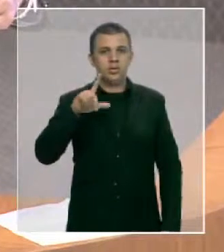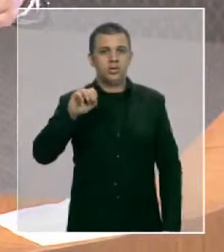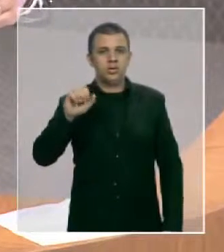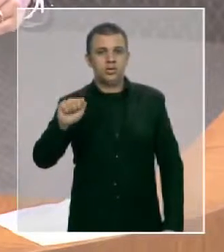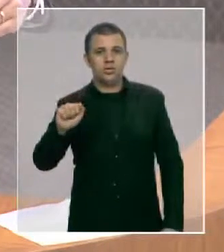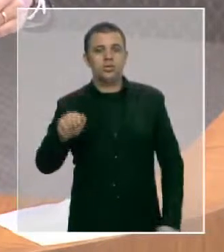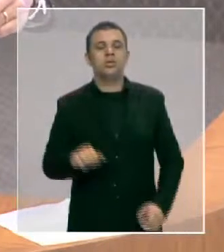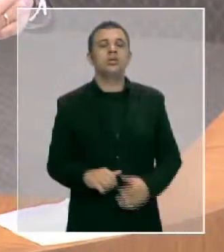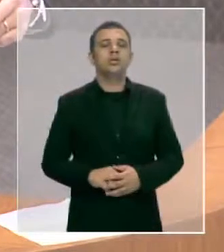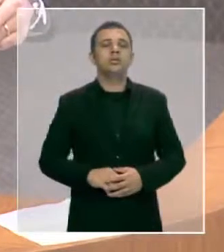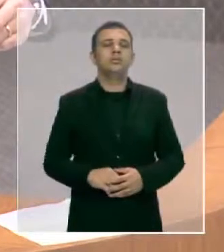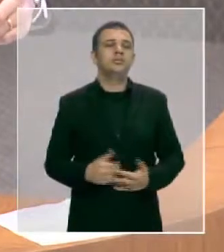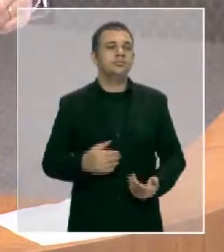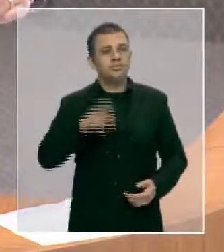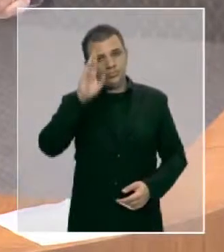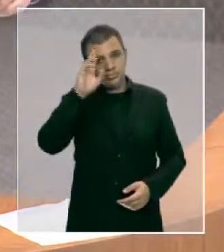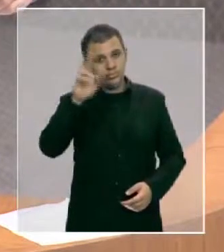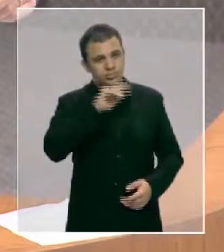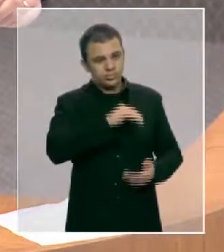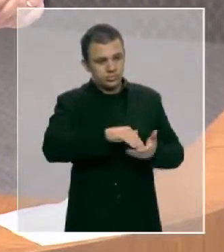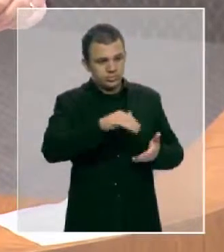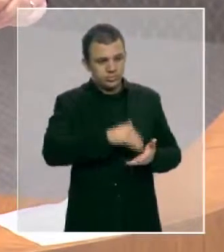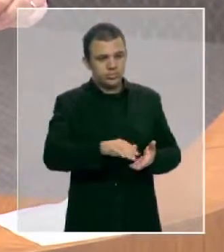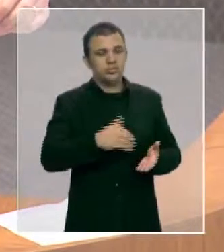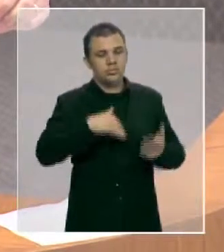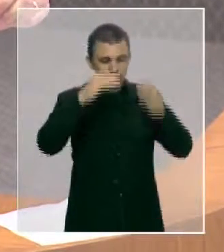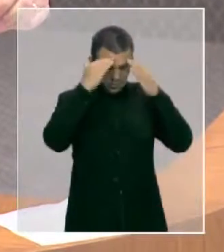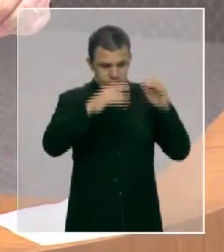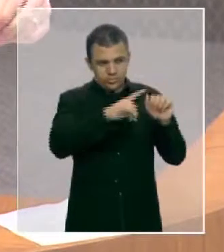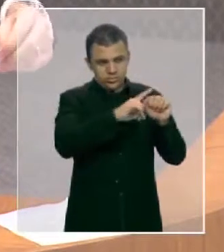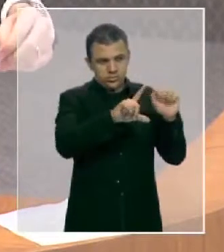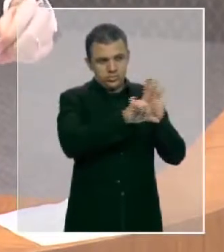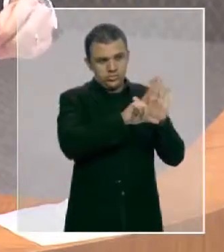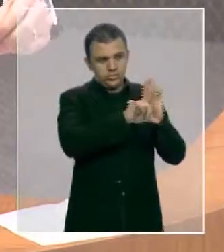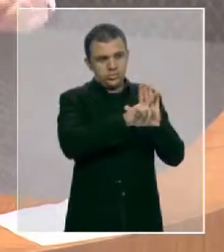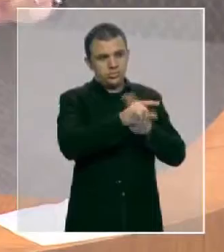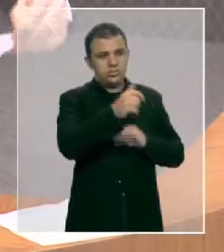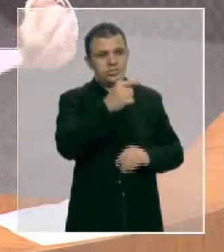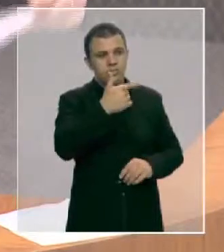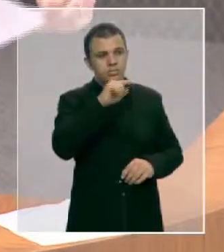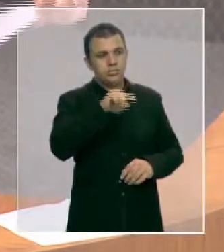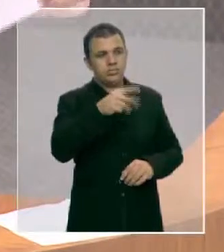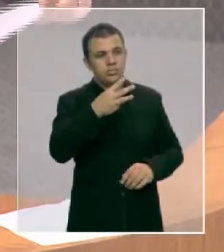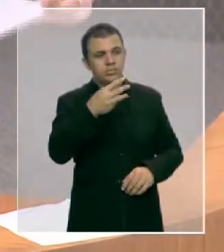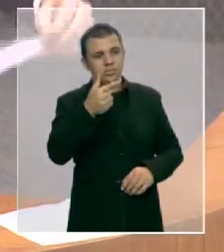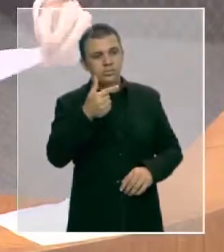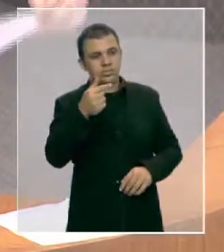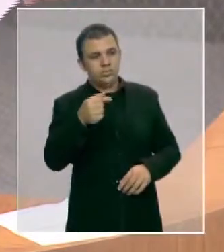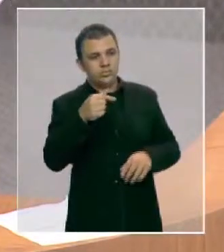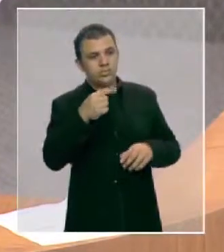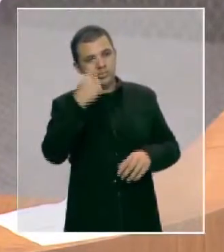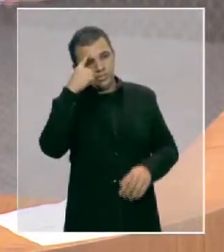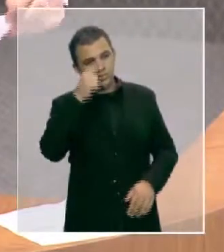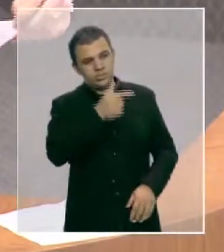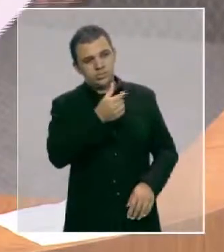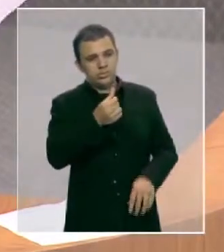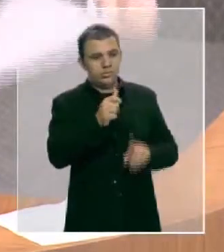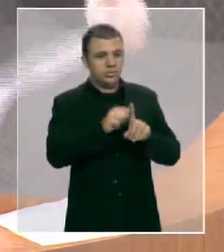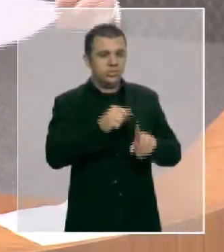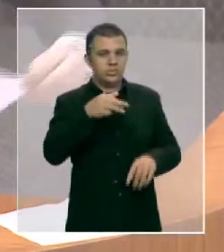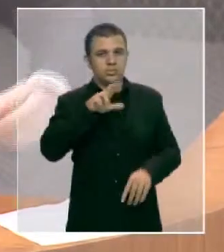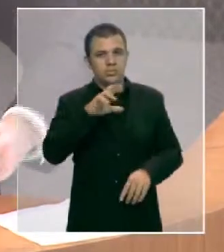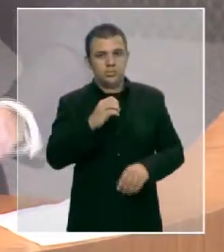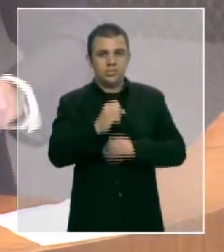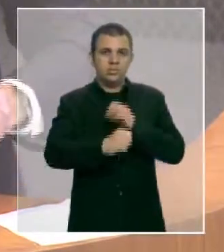base na lei 10.217, de 23 de março de 2015, solicito as seguintes informações, alienação de bem, outras